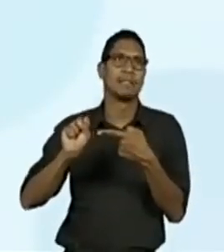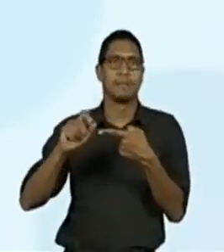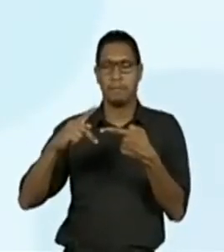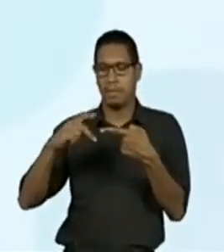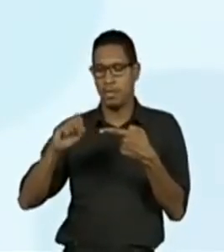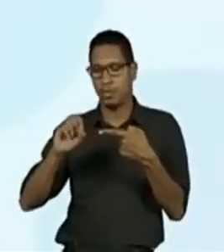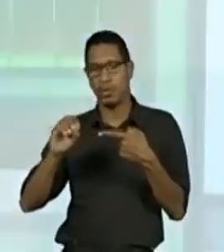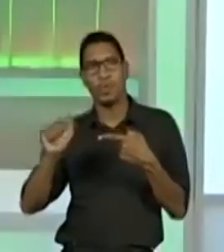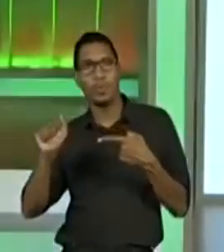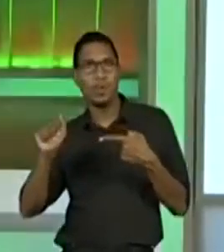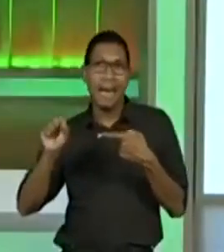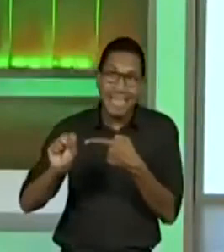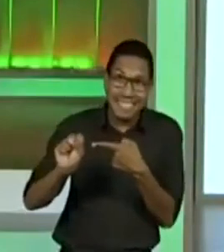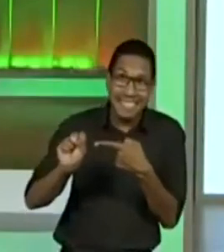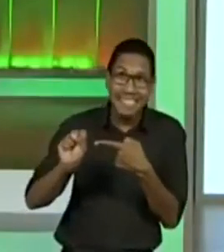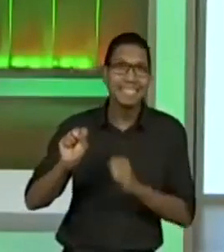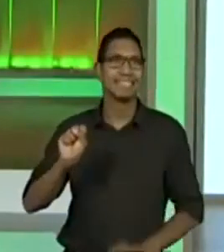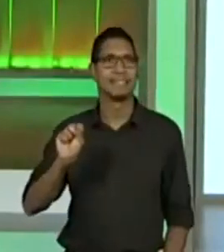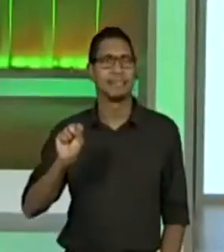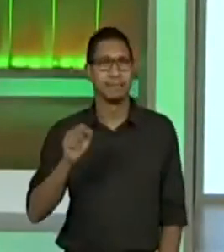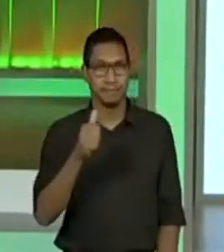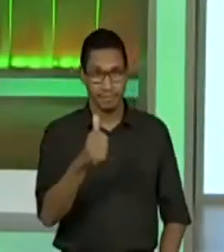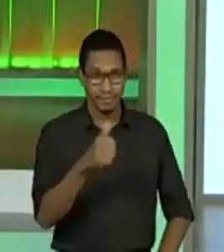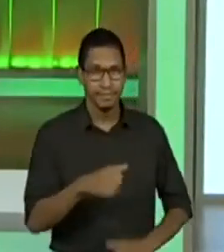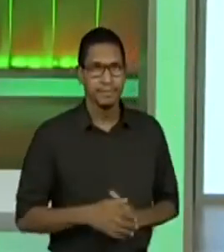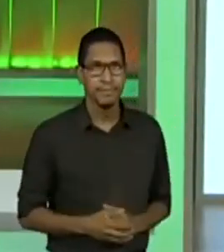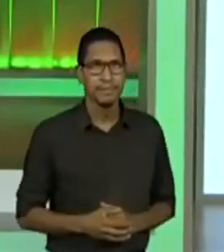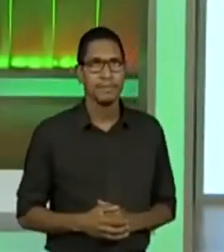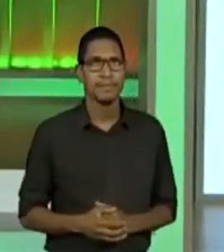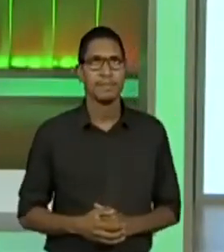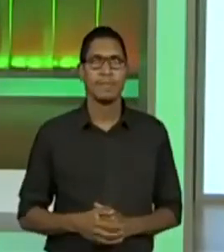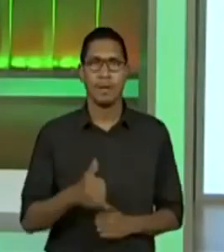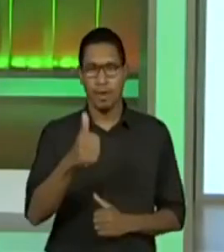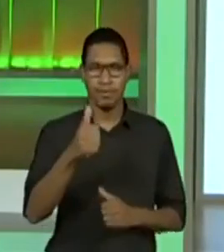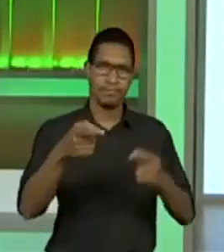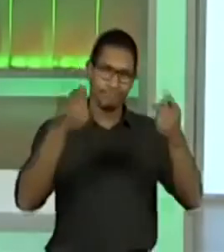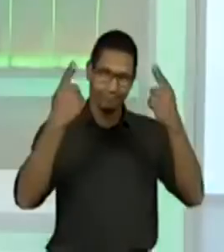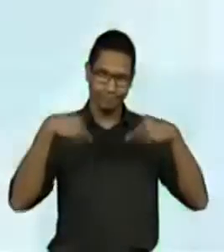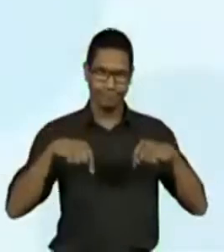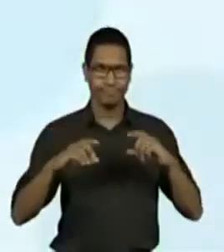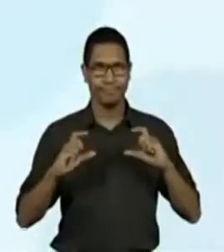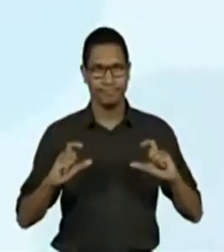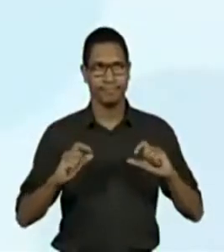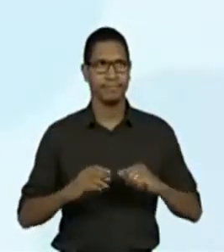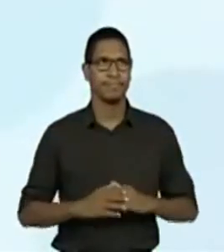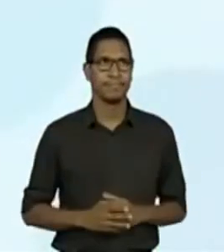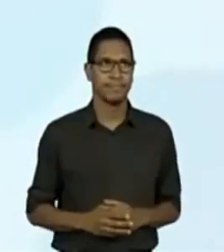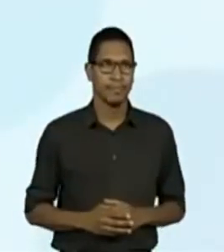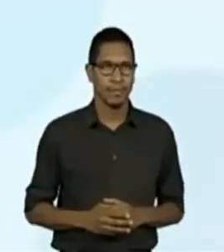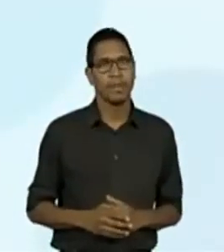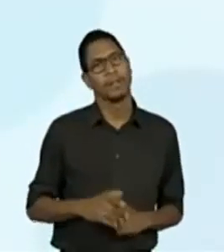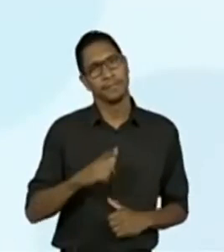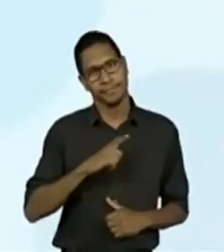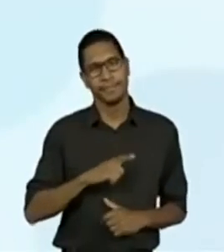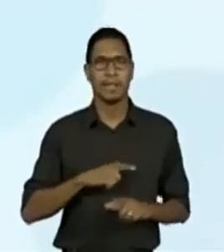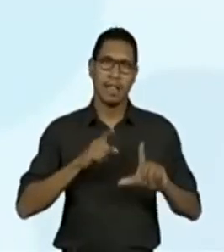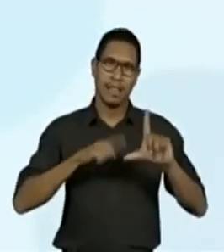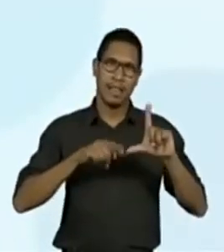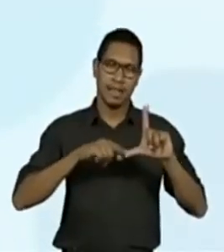Muito bom. Continuando, parágrafo, vou marcar.